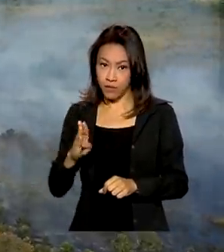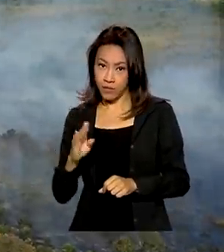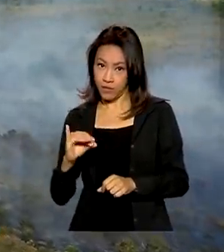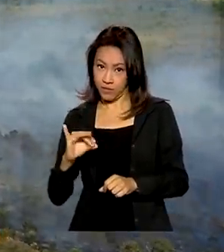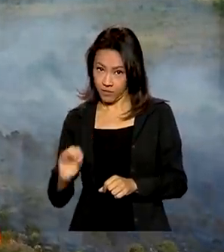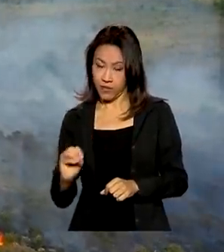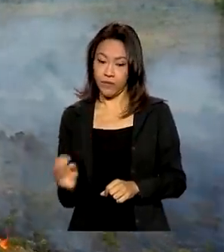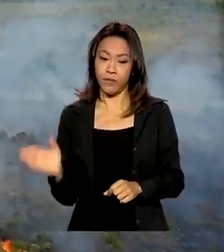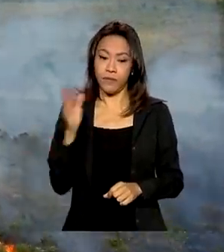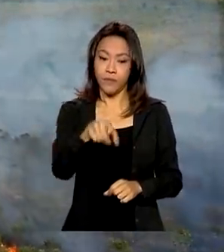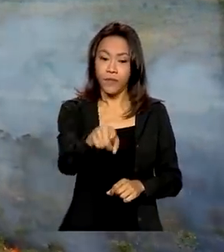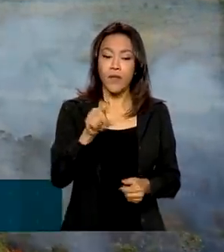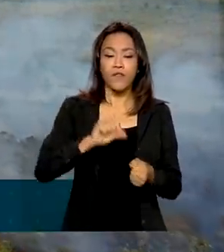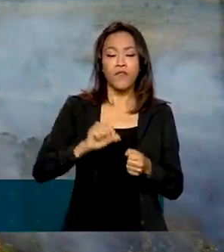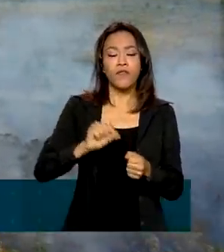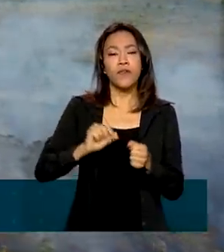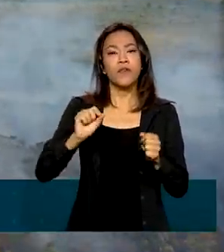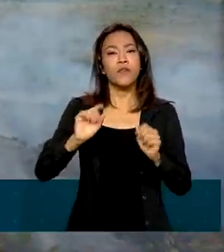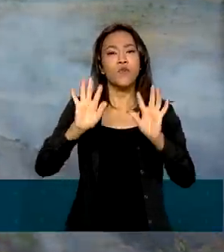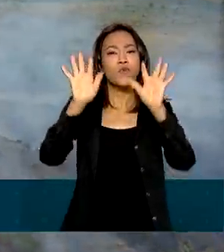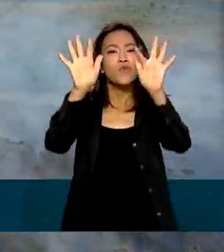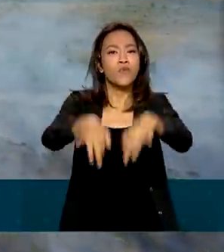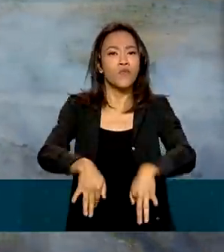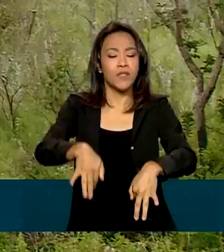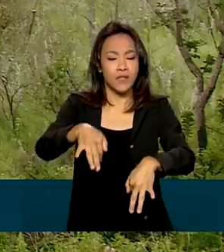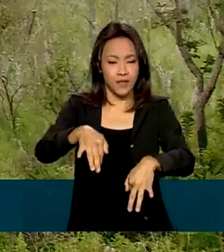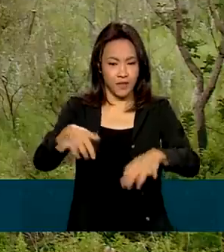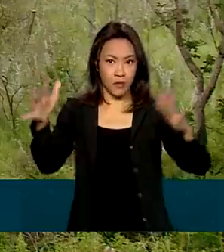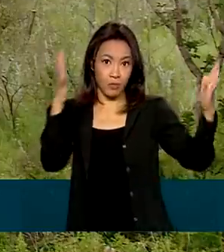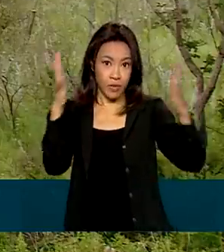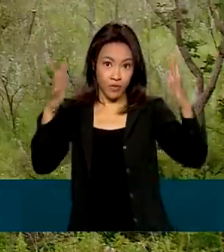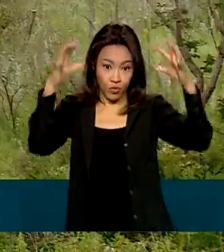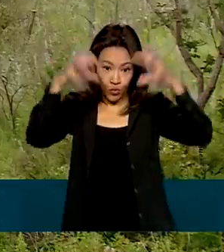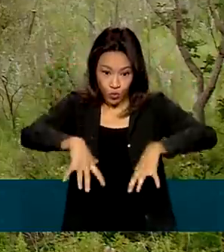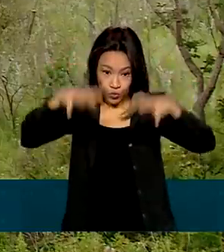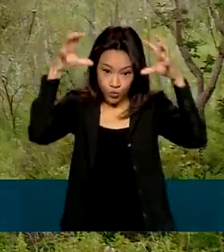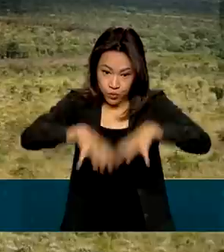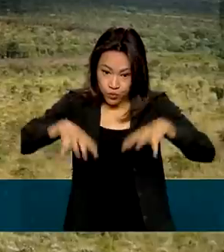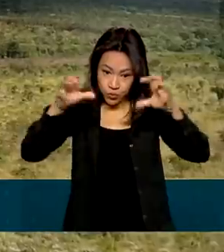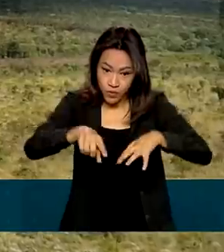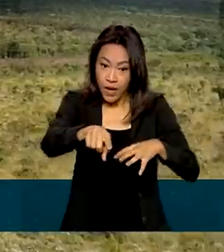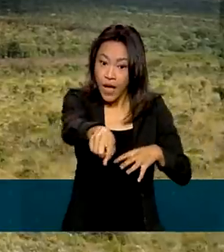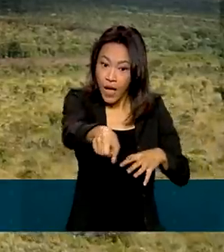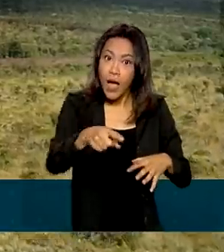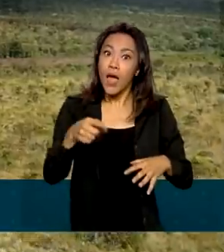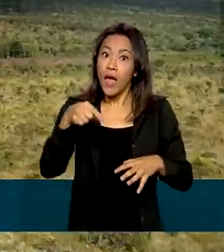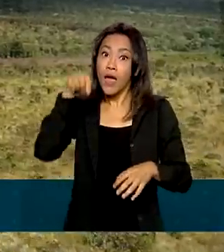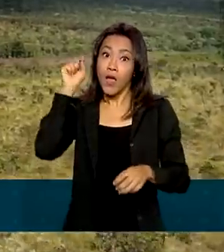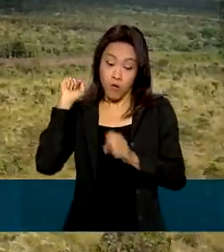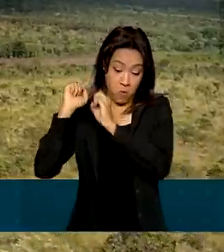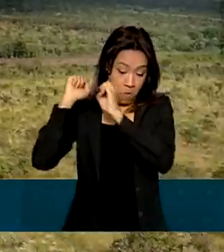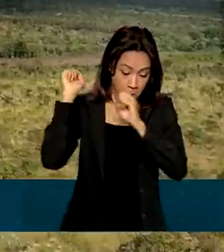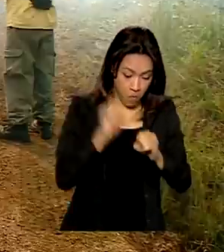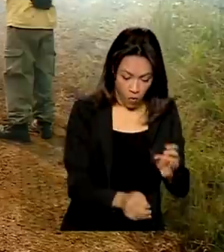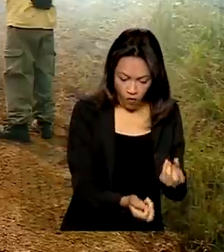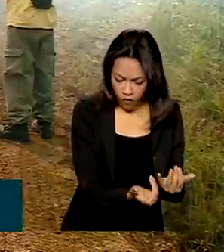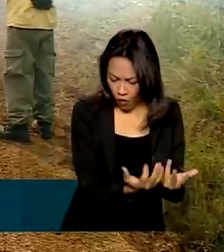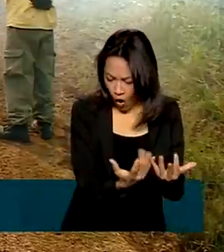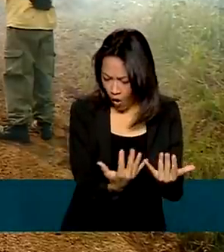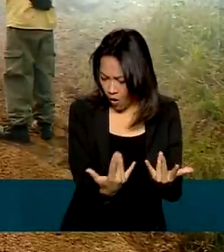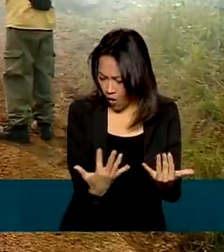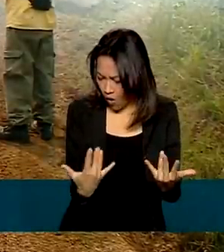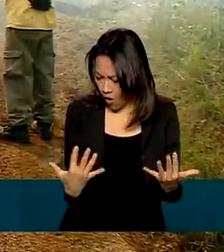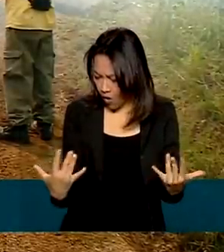Realizada no fim do período de chuvas, a queima prescrita é a técnica de atear fogo de forma controlada em um terreno para